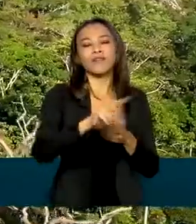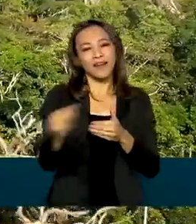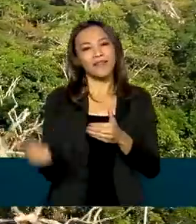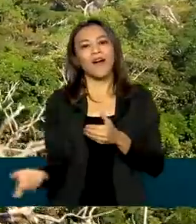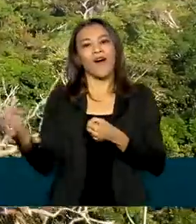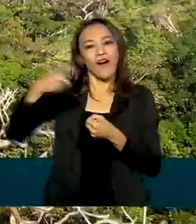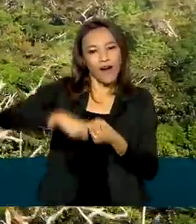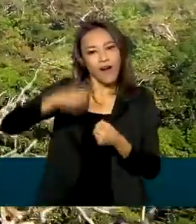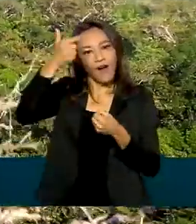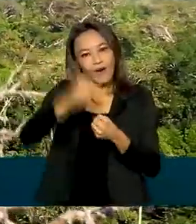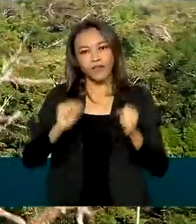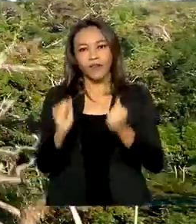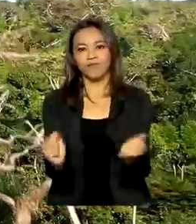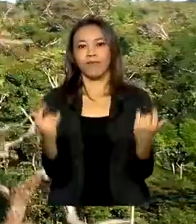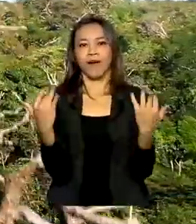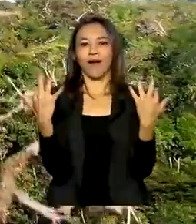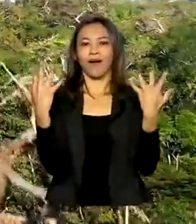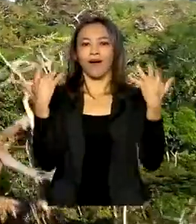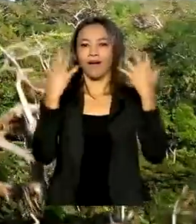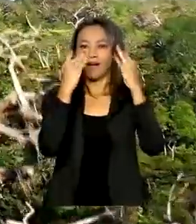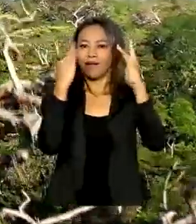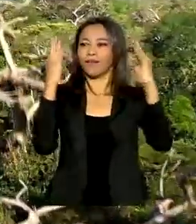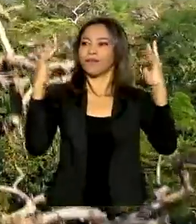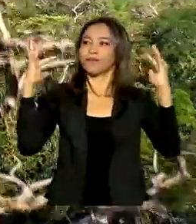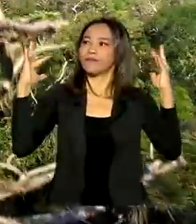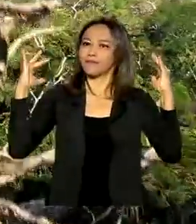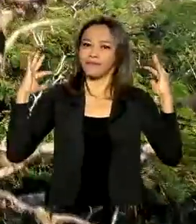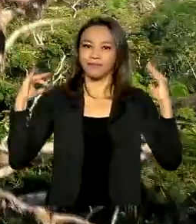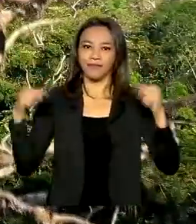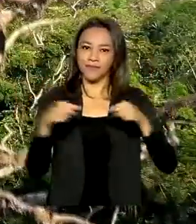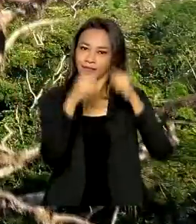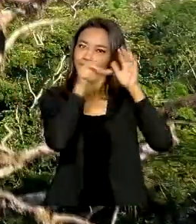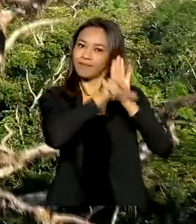regeneradas, de maneira sustentável e legal.